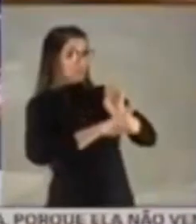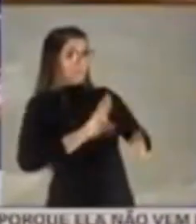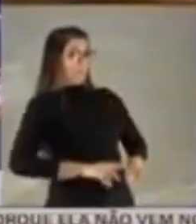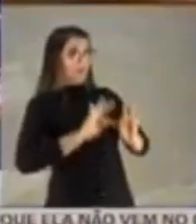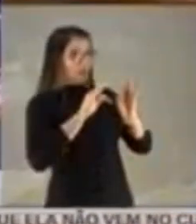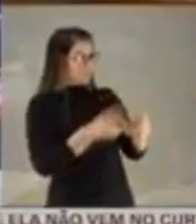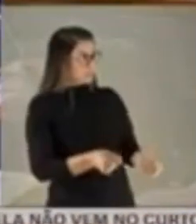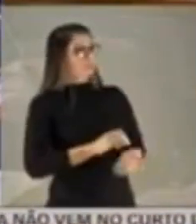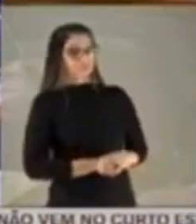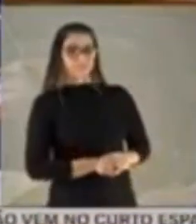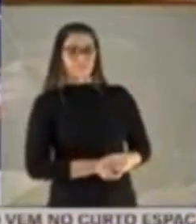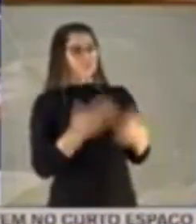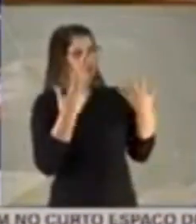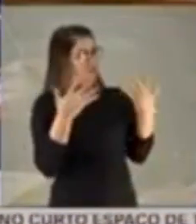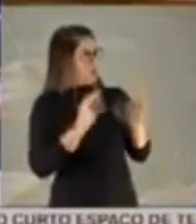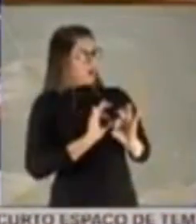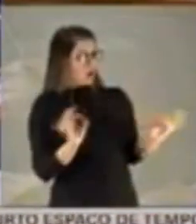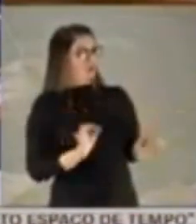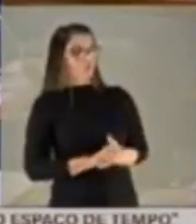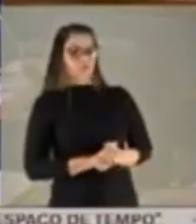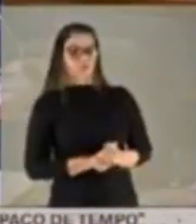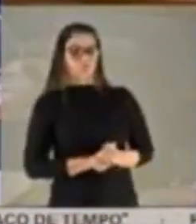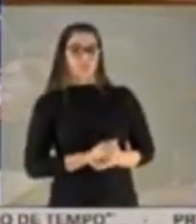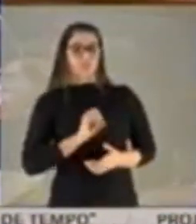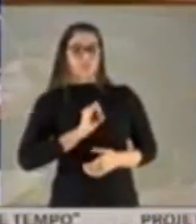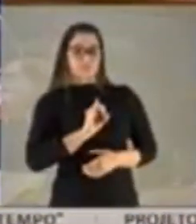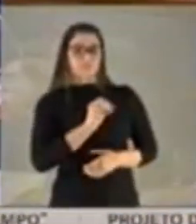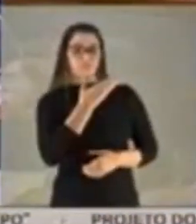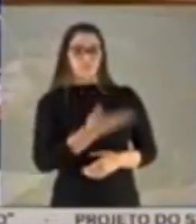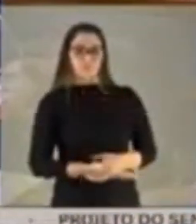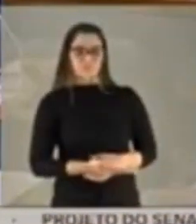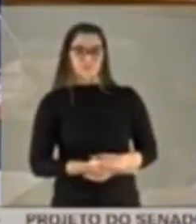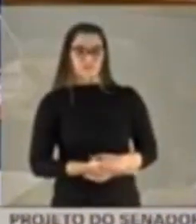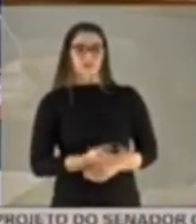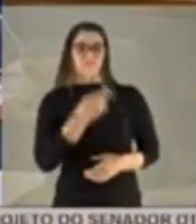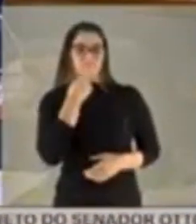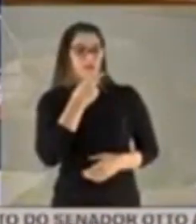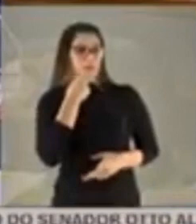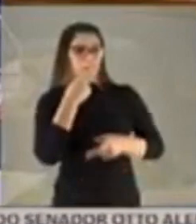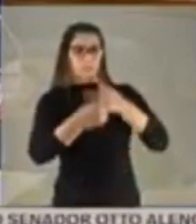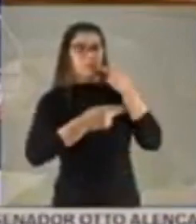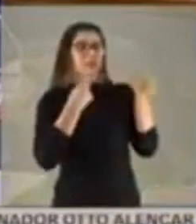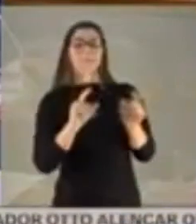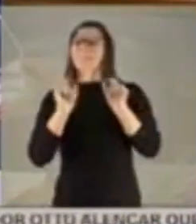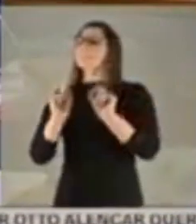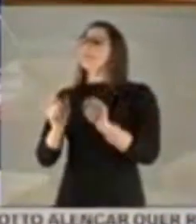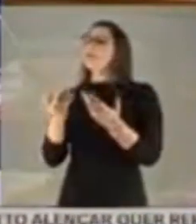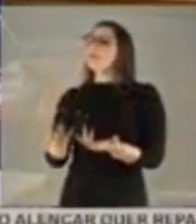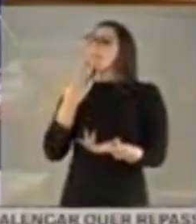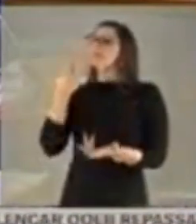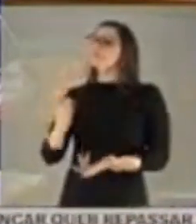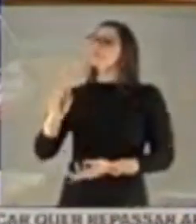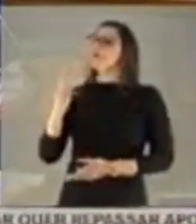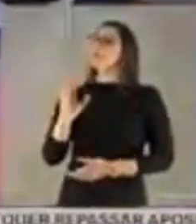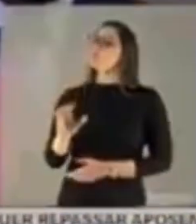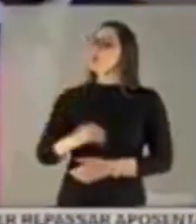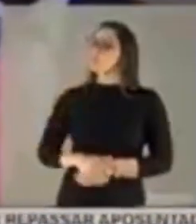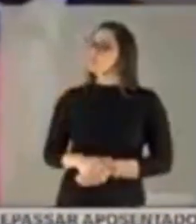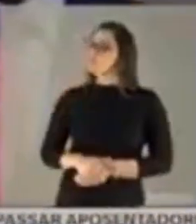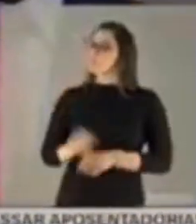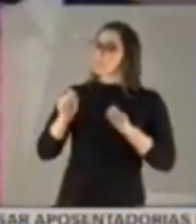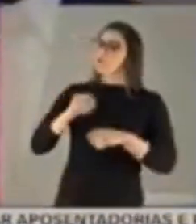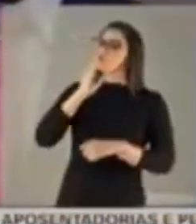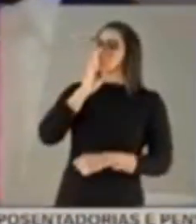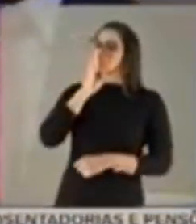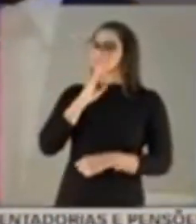saúdo a vossa senhoria por conta disso, se vossa senhoria está falando sobre o que foi perguntado, para que se utilizou do habeas corpus? A